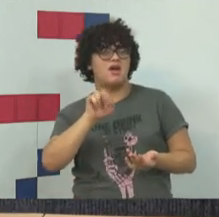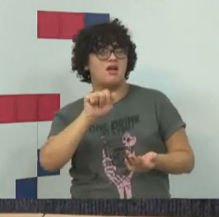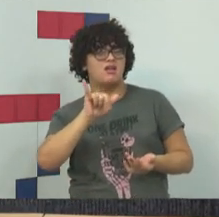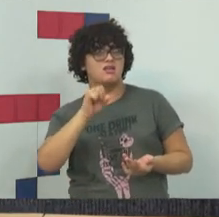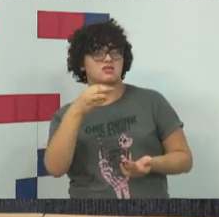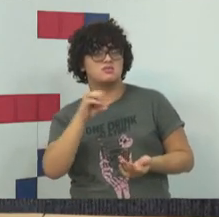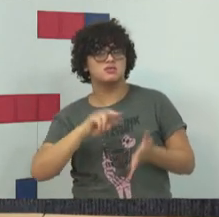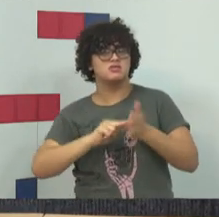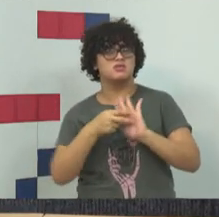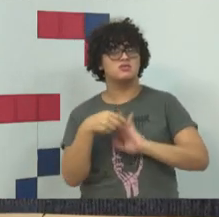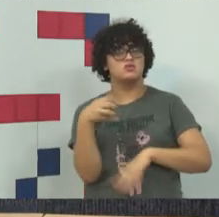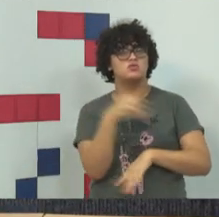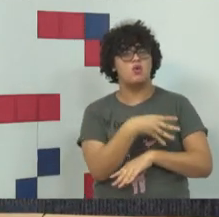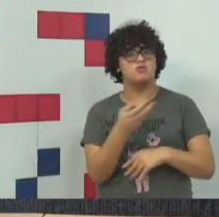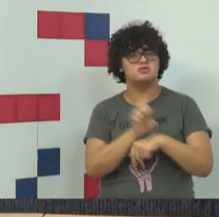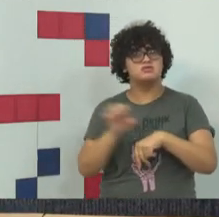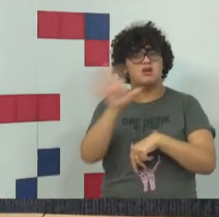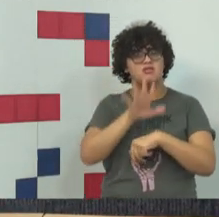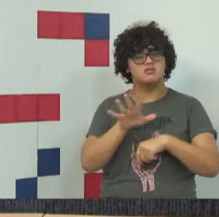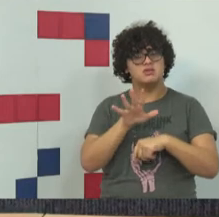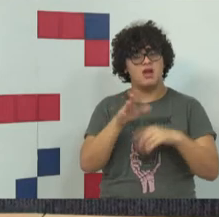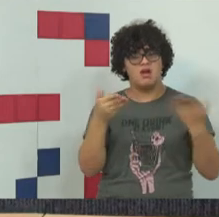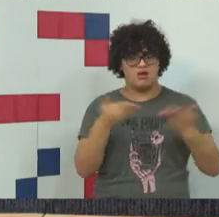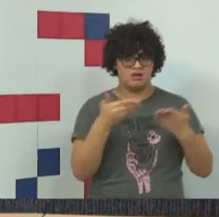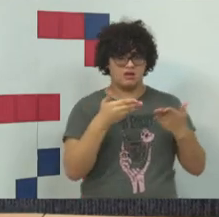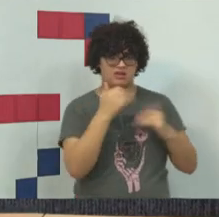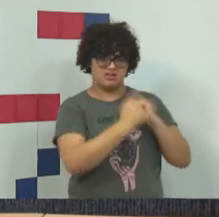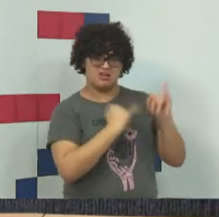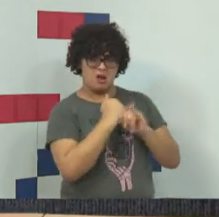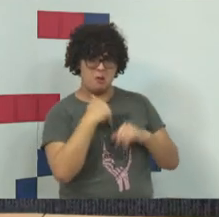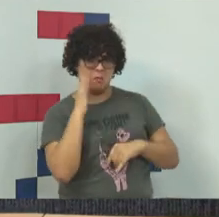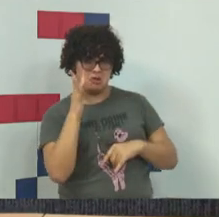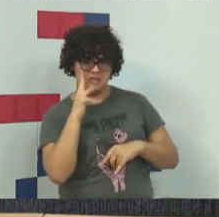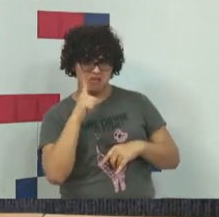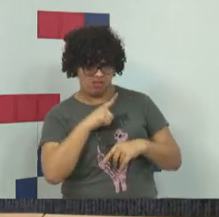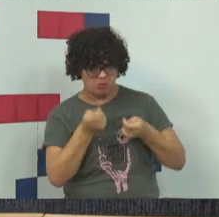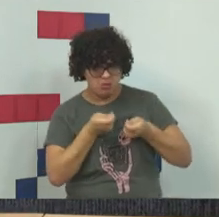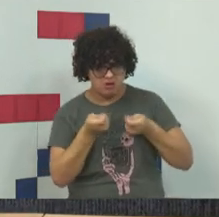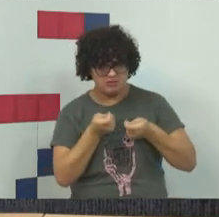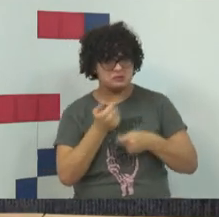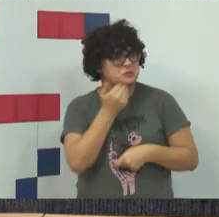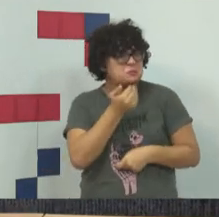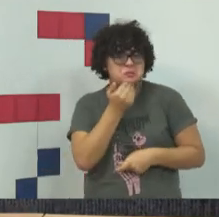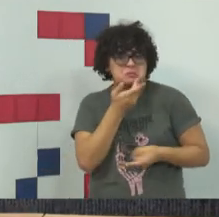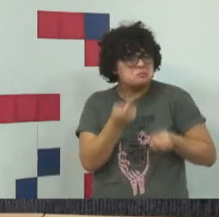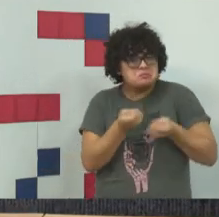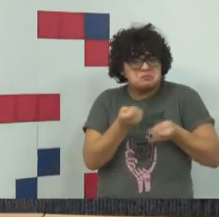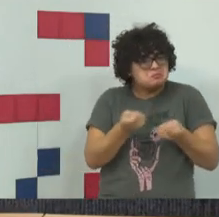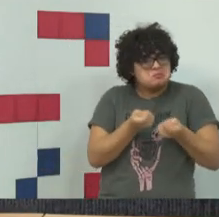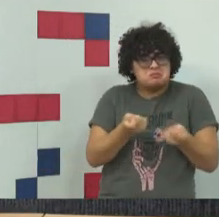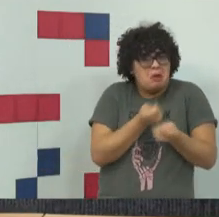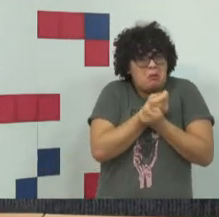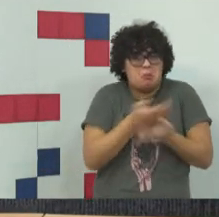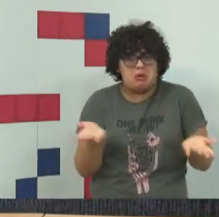internet não foi pensada para ter controle. Ela nasceu de um descontrole inicial, o controle que eu quero